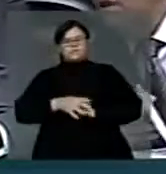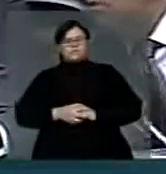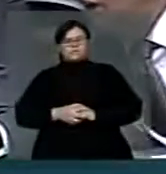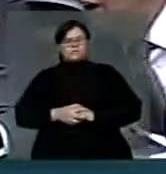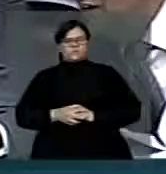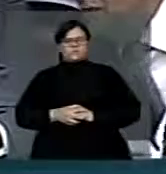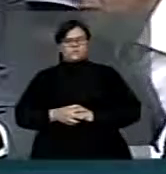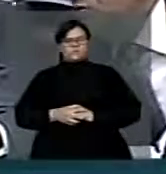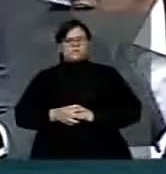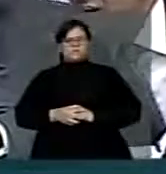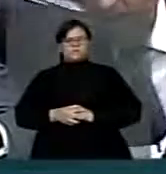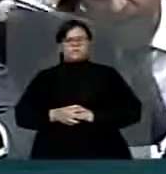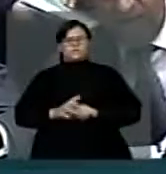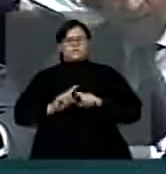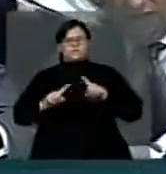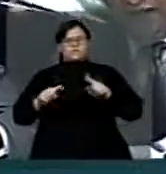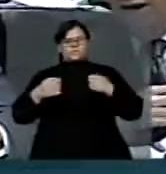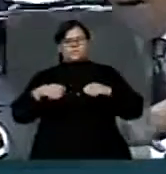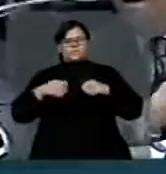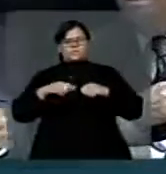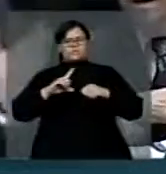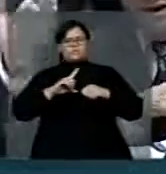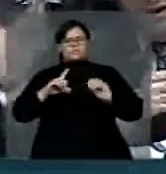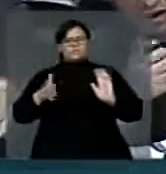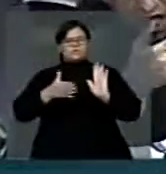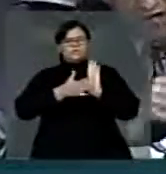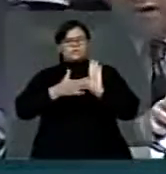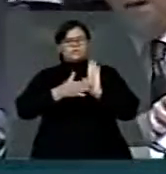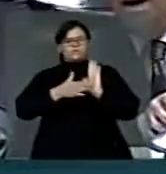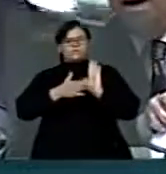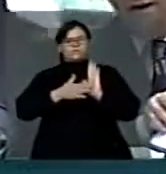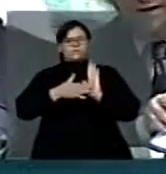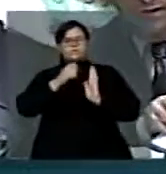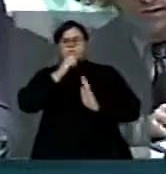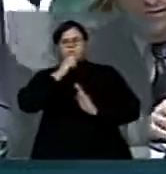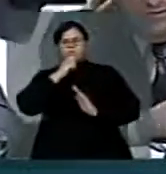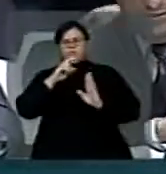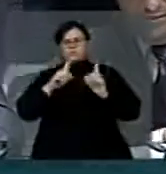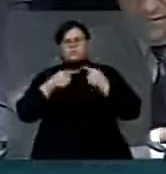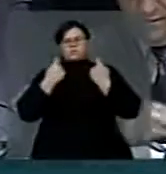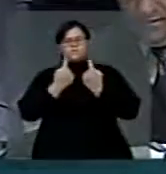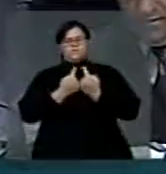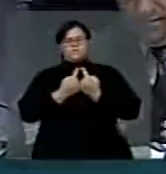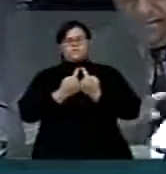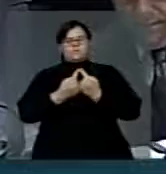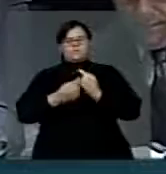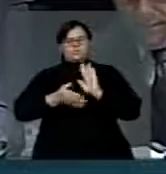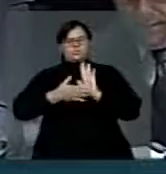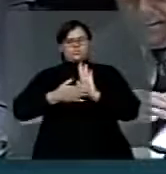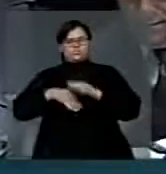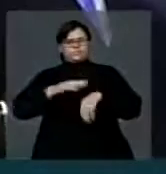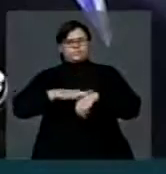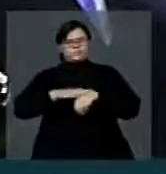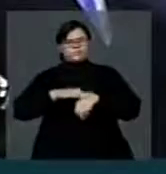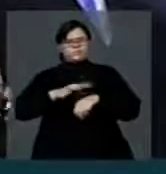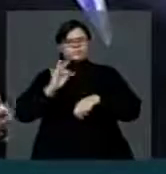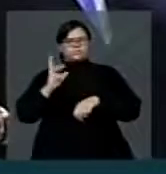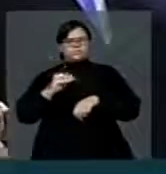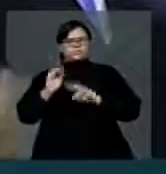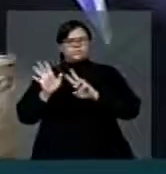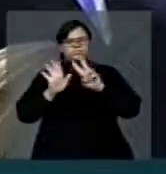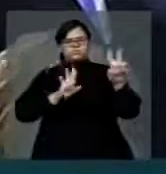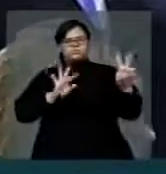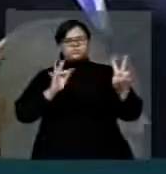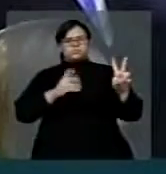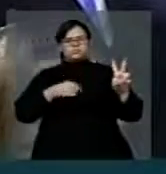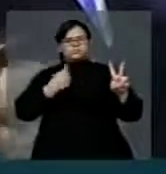Sim, mas tinha que constar a pauta, porque senão as semanas, senhor presidente, e todas as semanas estamos cá, todos nós,